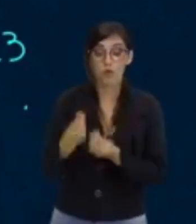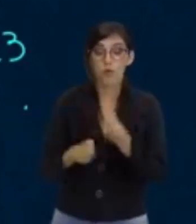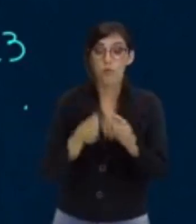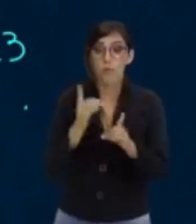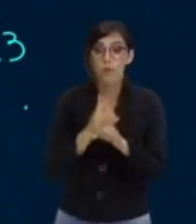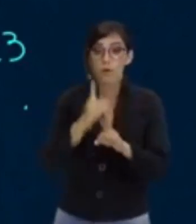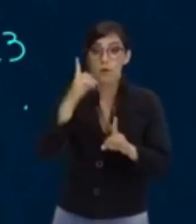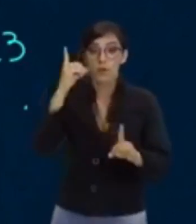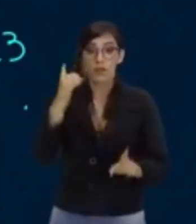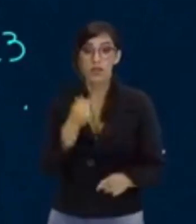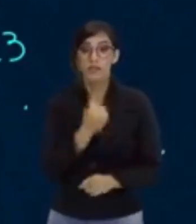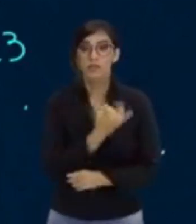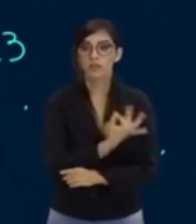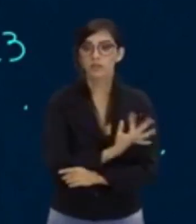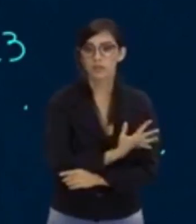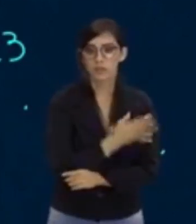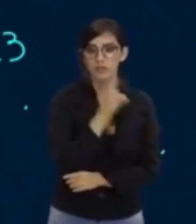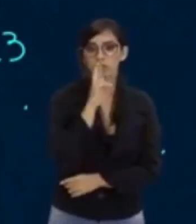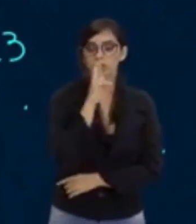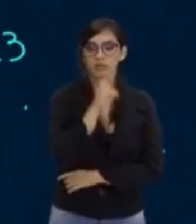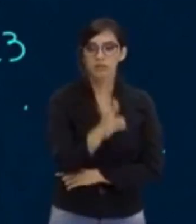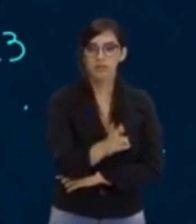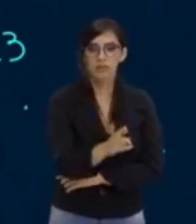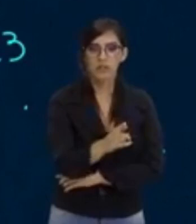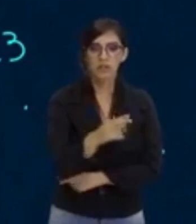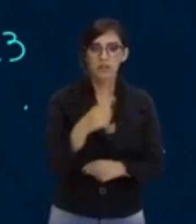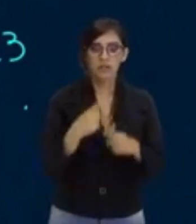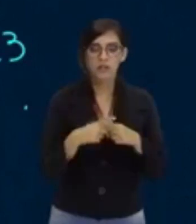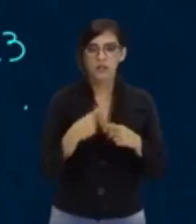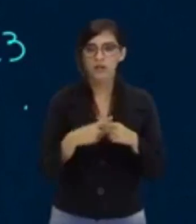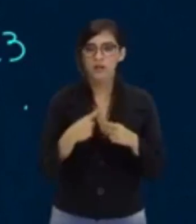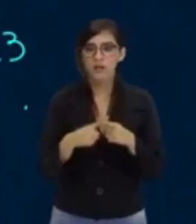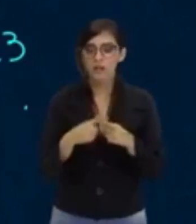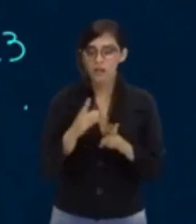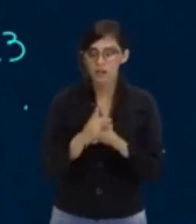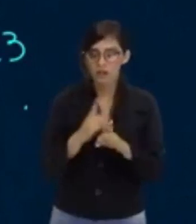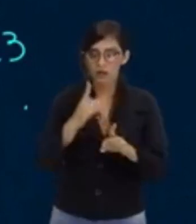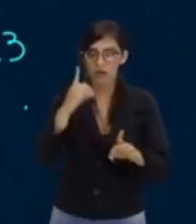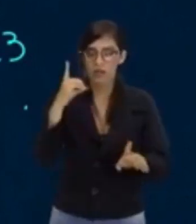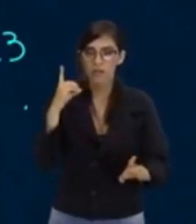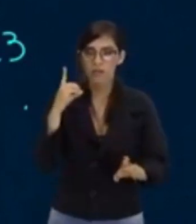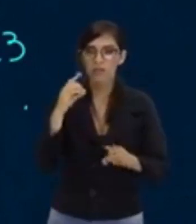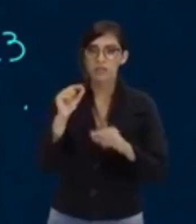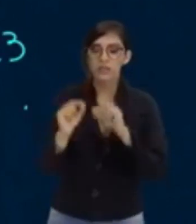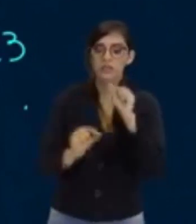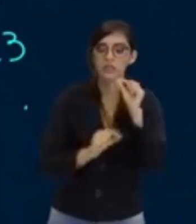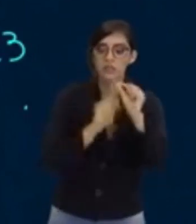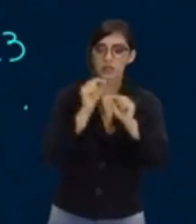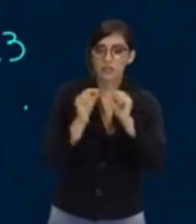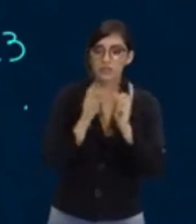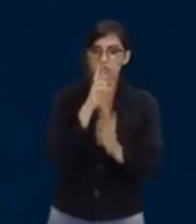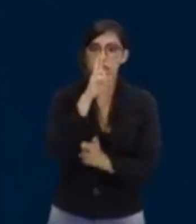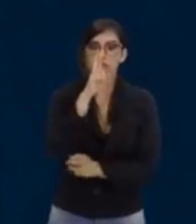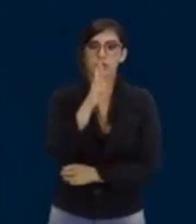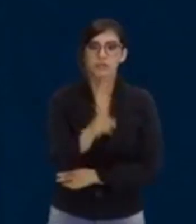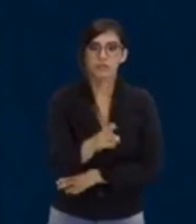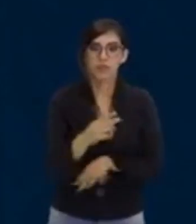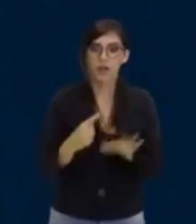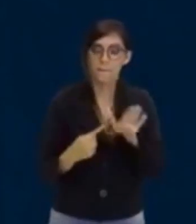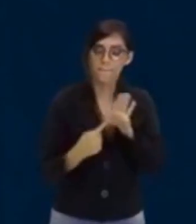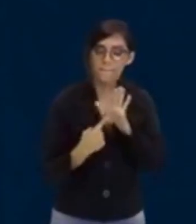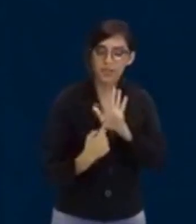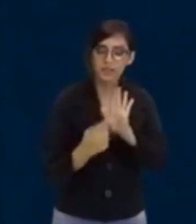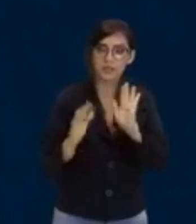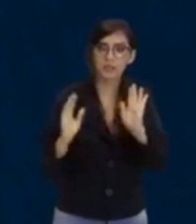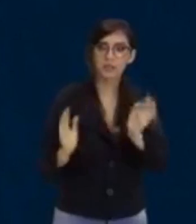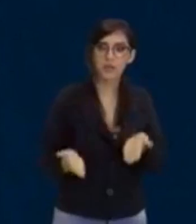quantidade de respostas. Por que, pessoal? Pra encontrar quem são as respostas, eu te apresento agora